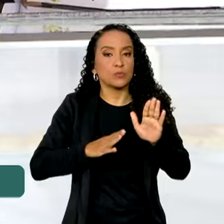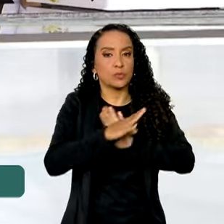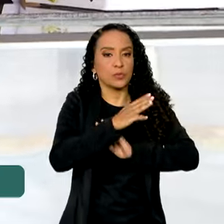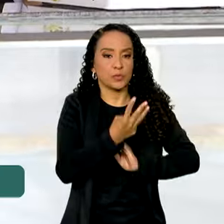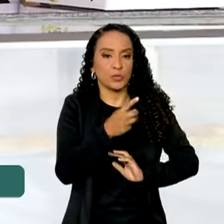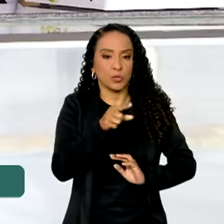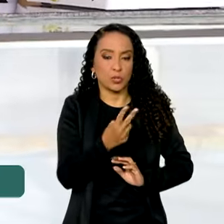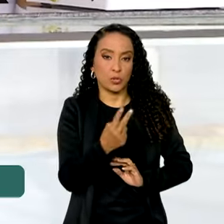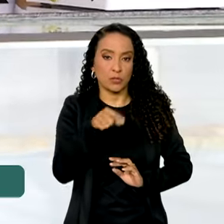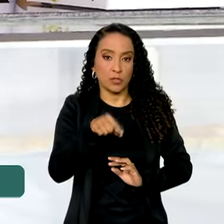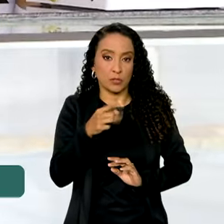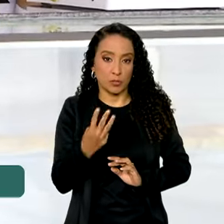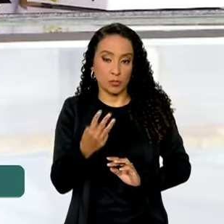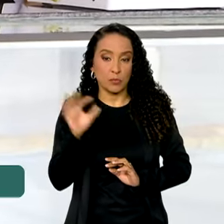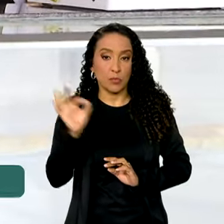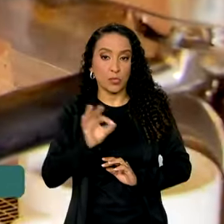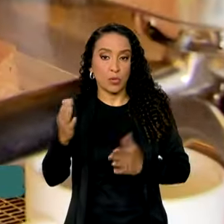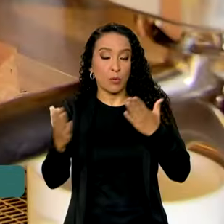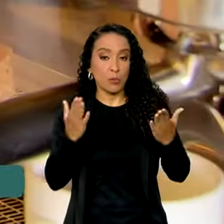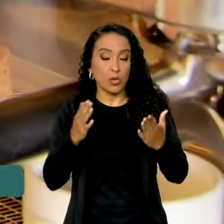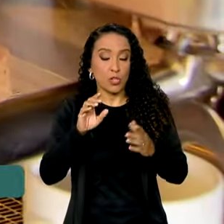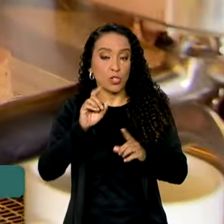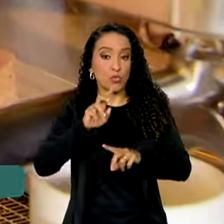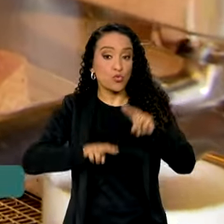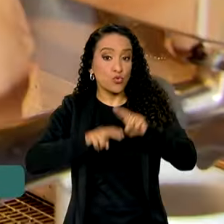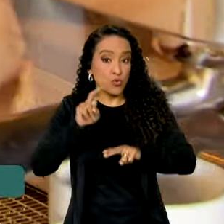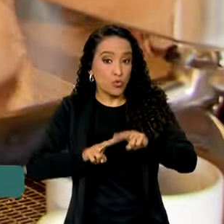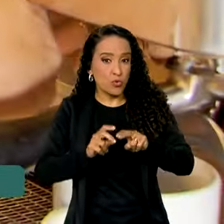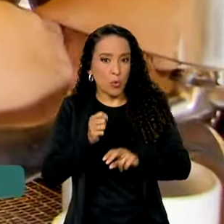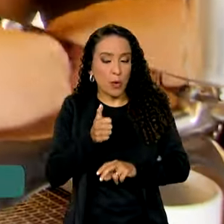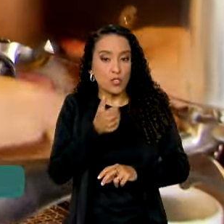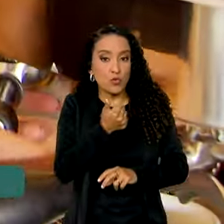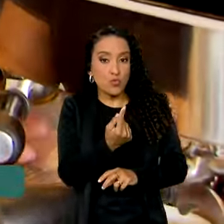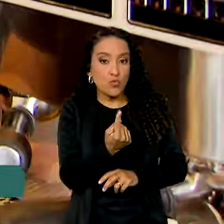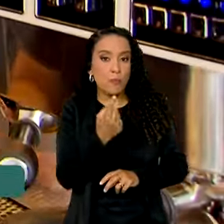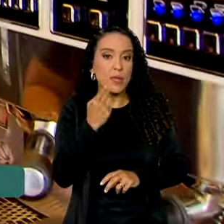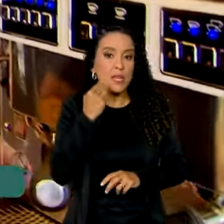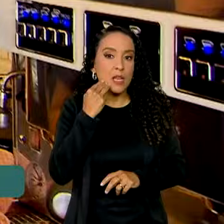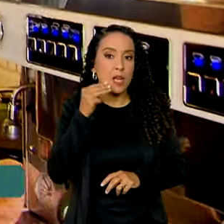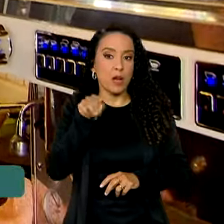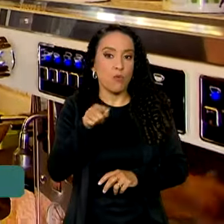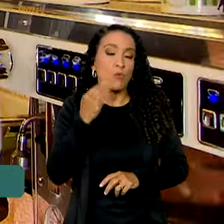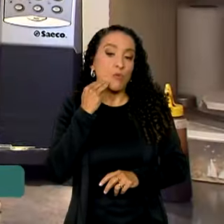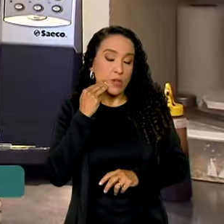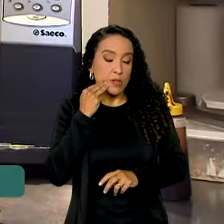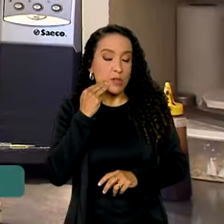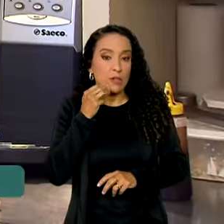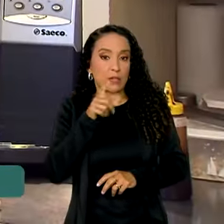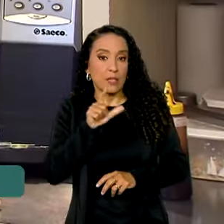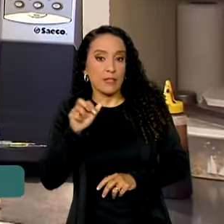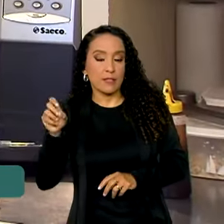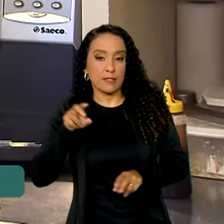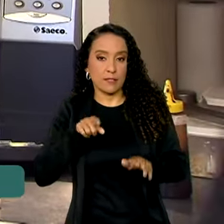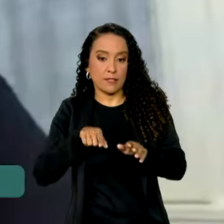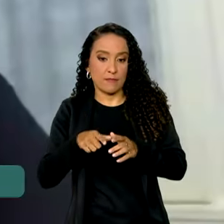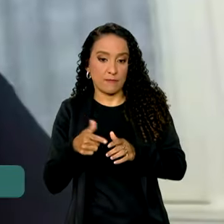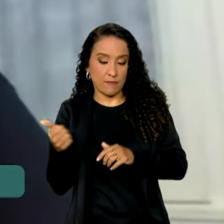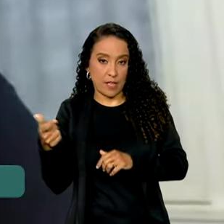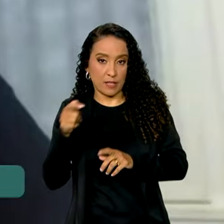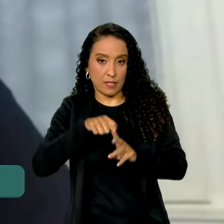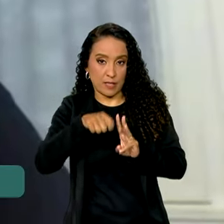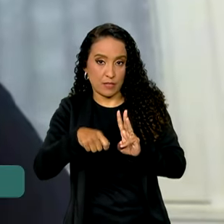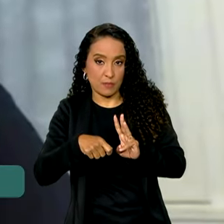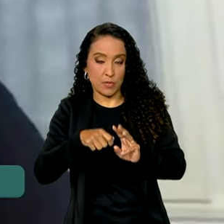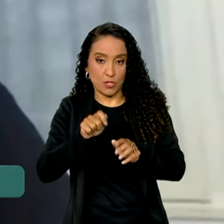32,3% em relação a junho. São quase 1 milhão e 500 mil vagas nos sete primeiros meses do ano.